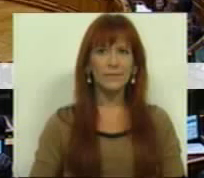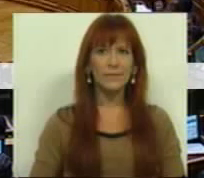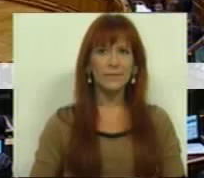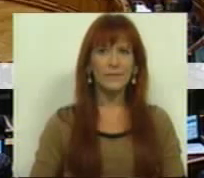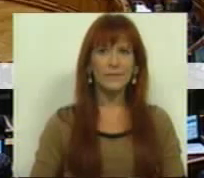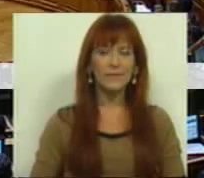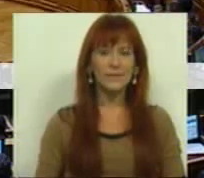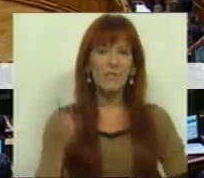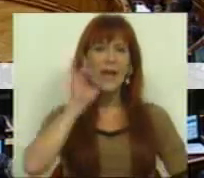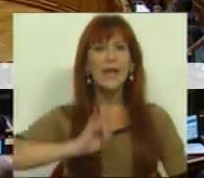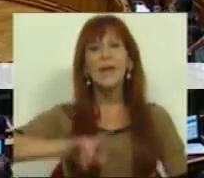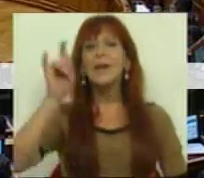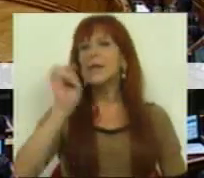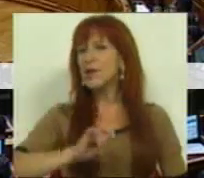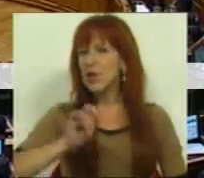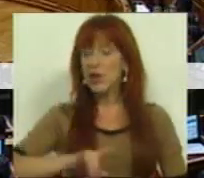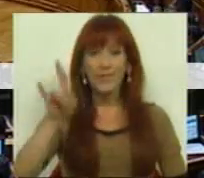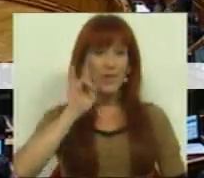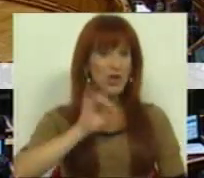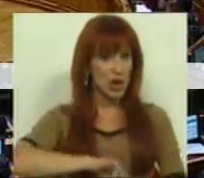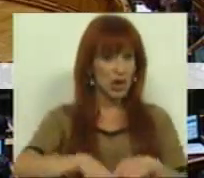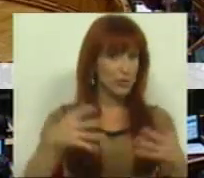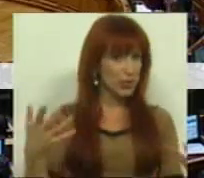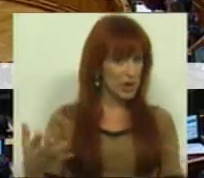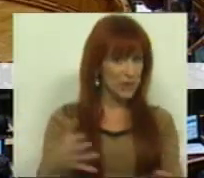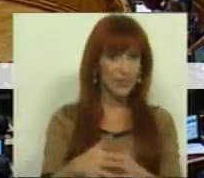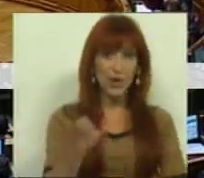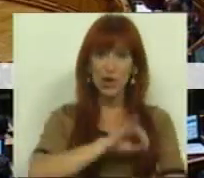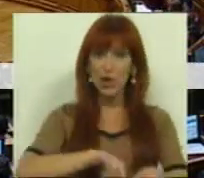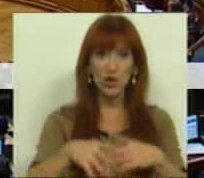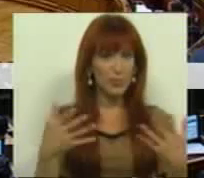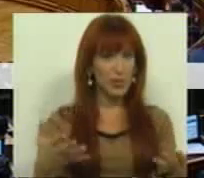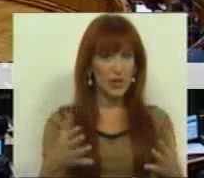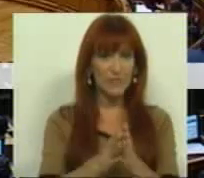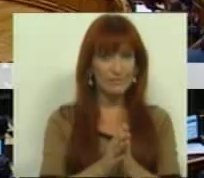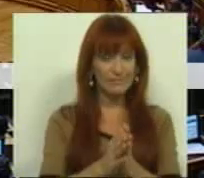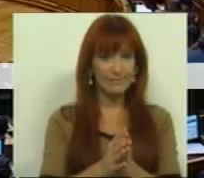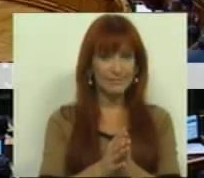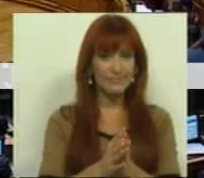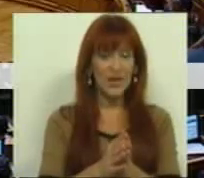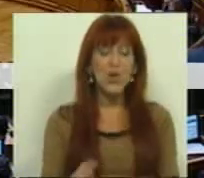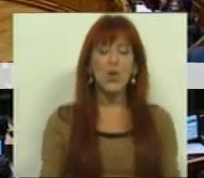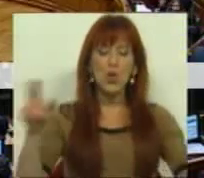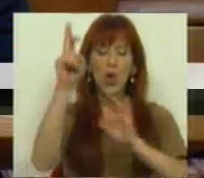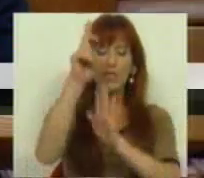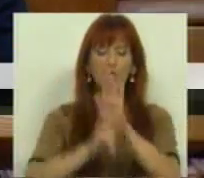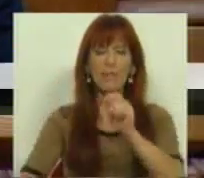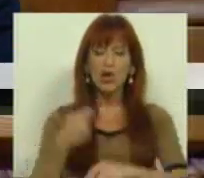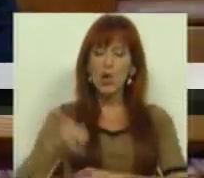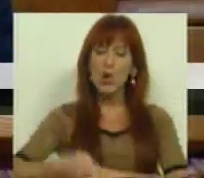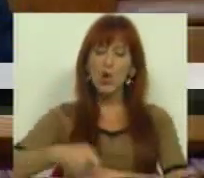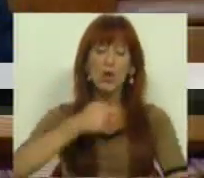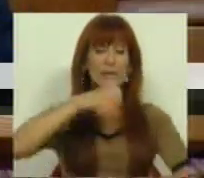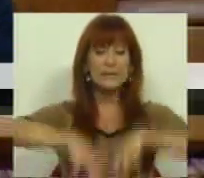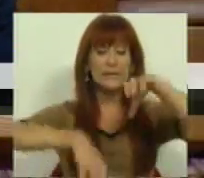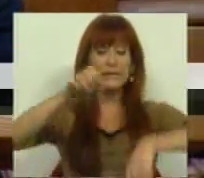Senhora Presidente, Senhoras Deputadas, Senhores Deputados, O novo regime do arrendamento